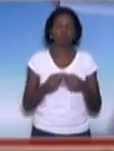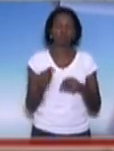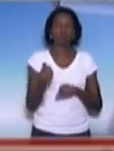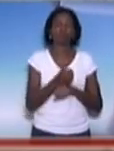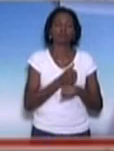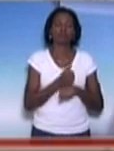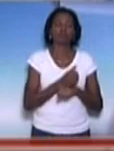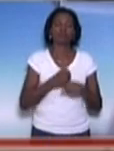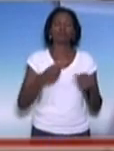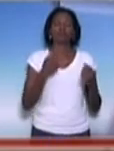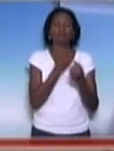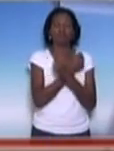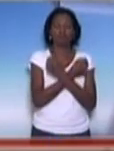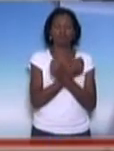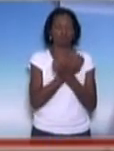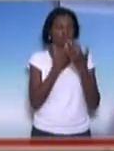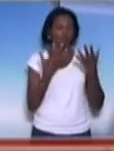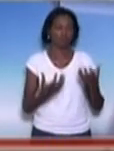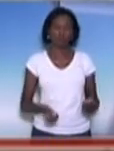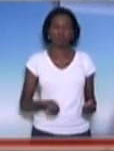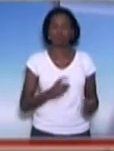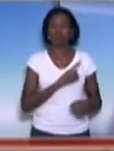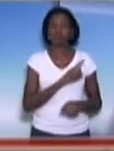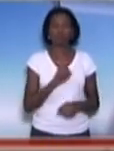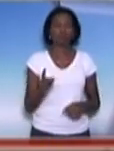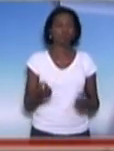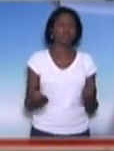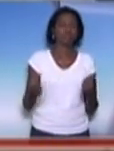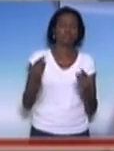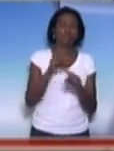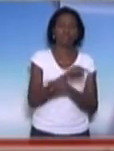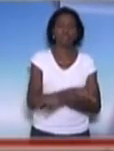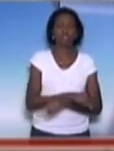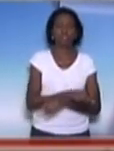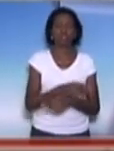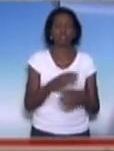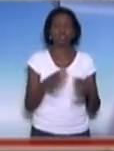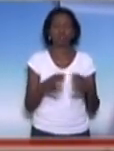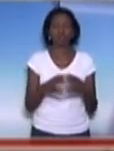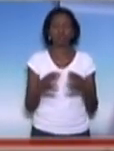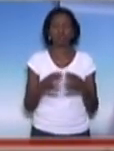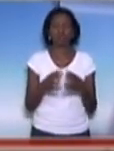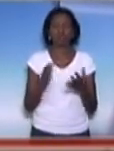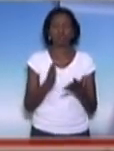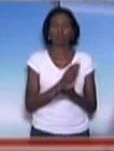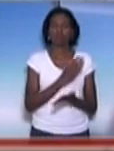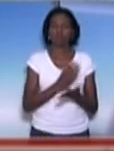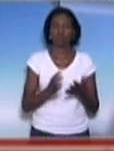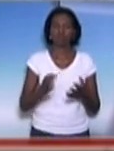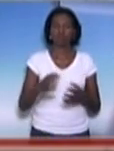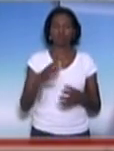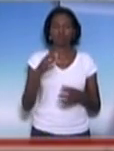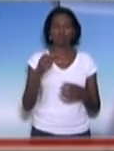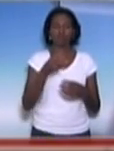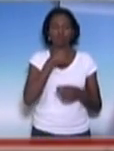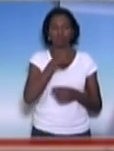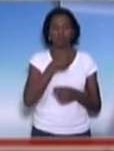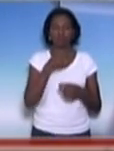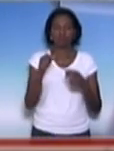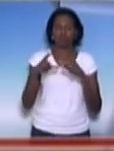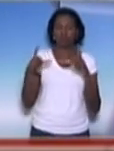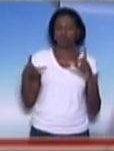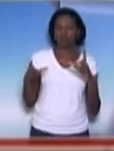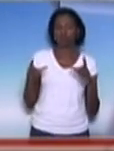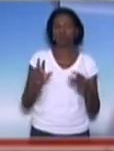aceitar essa distorção que setores da grande imprensa têm patrocinado